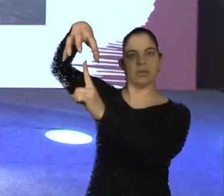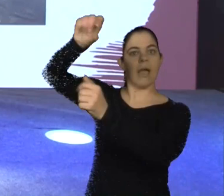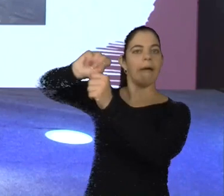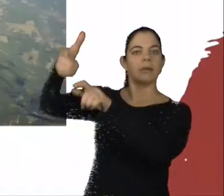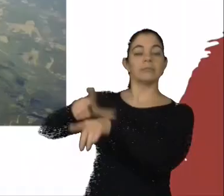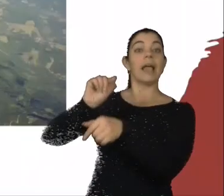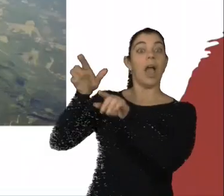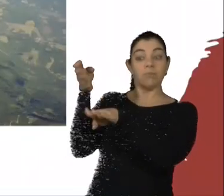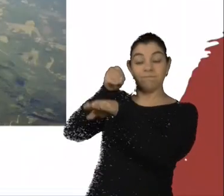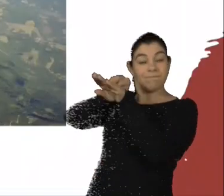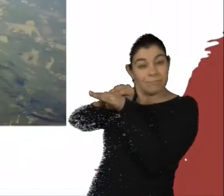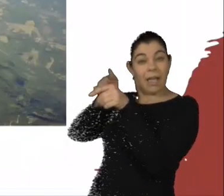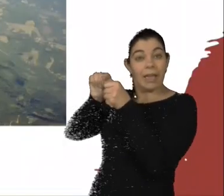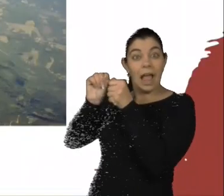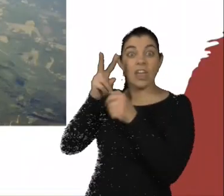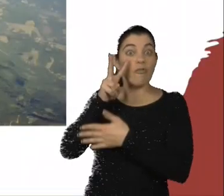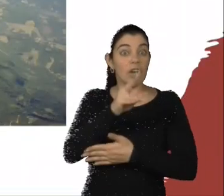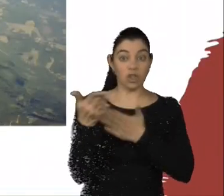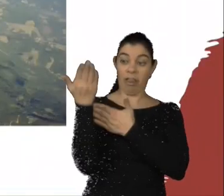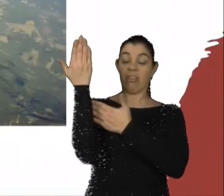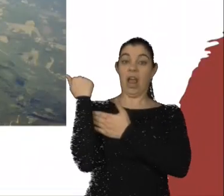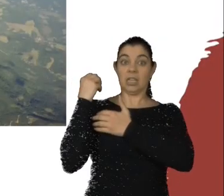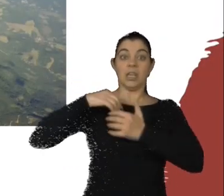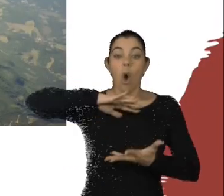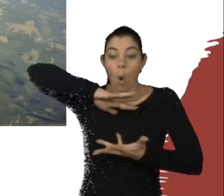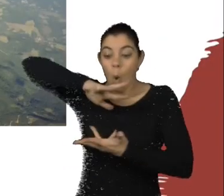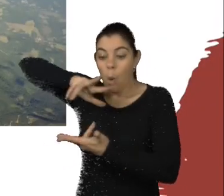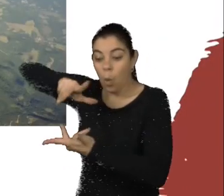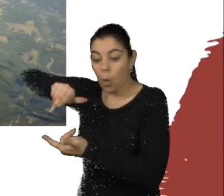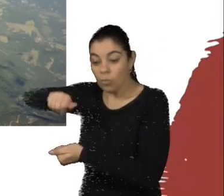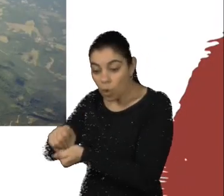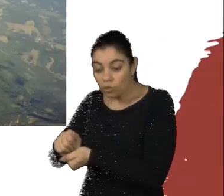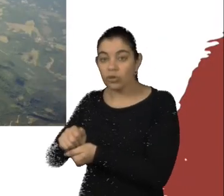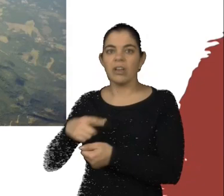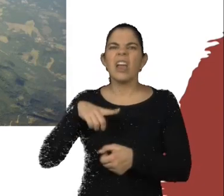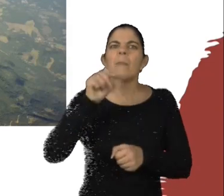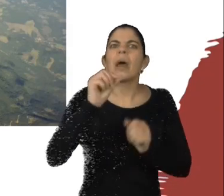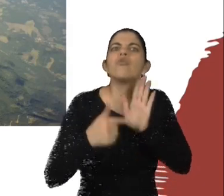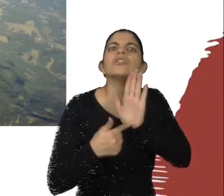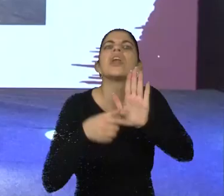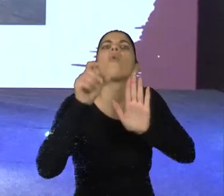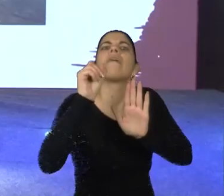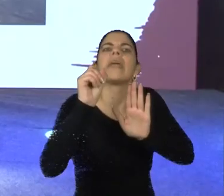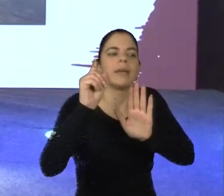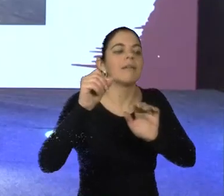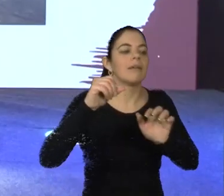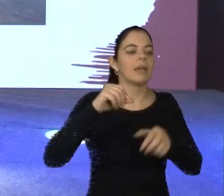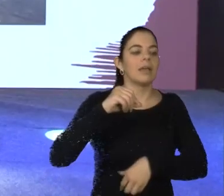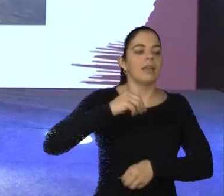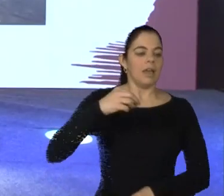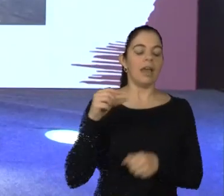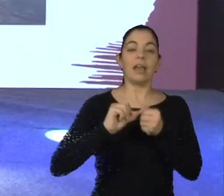vejo ao fundo o globo terrestre com a presença do oceano, terra e alguns rios. Isso para mostrar para vocês o seguinte, o ser humano no